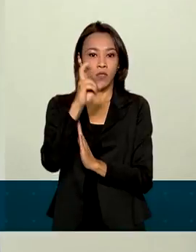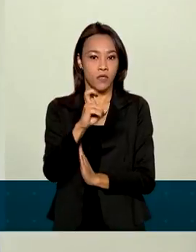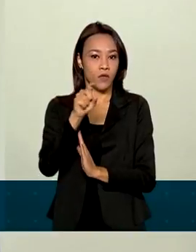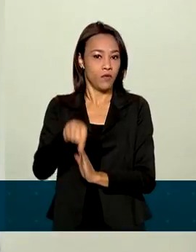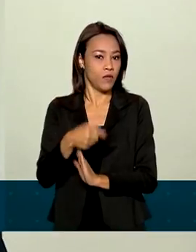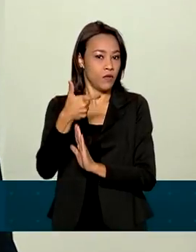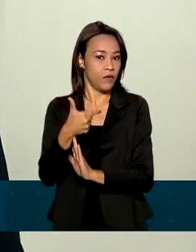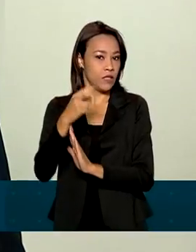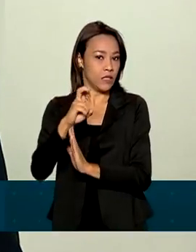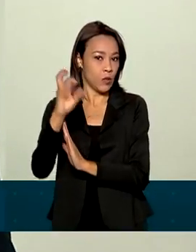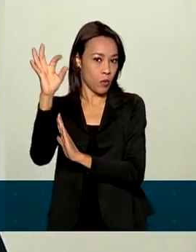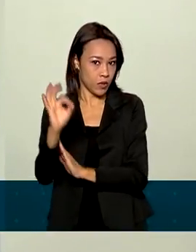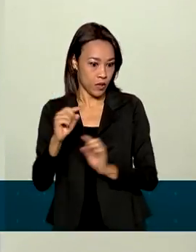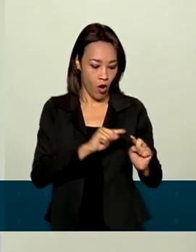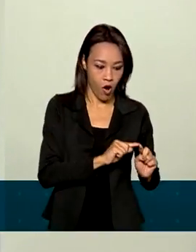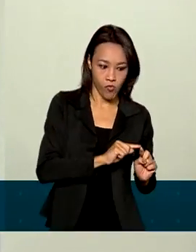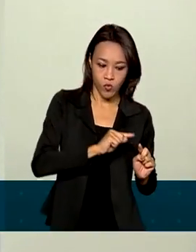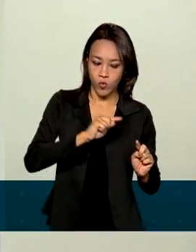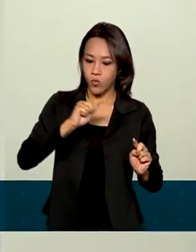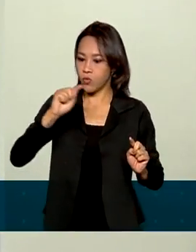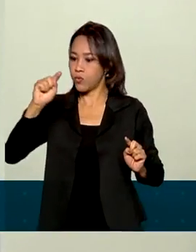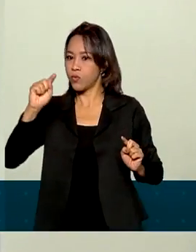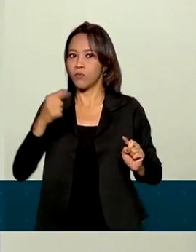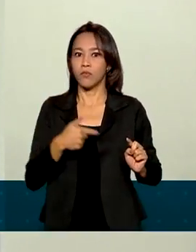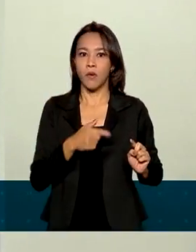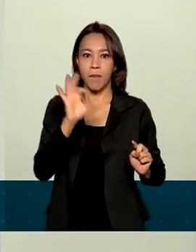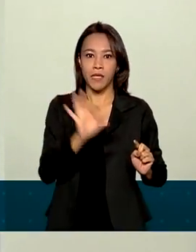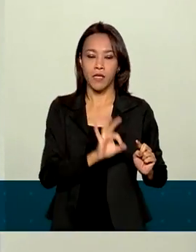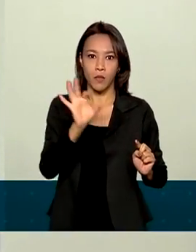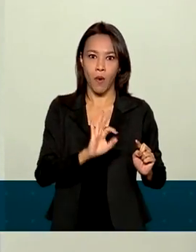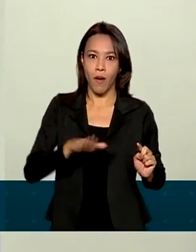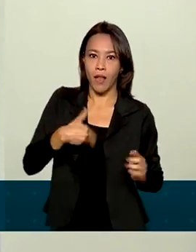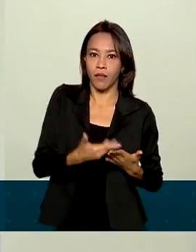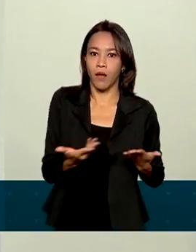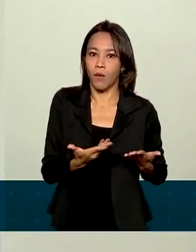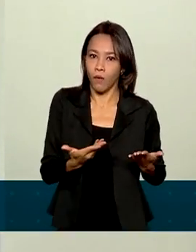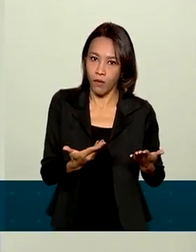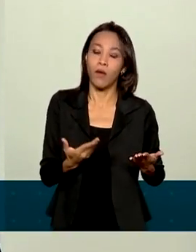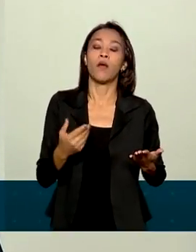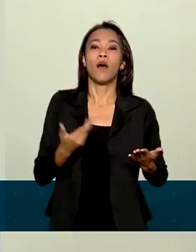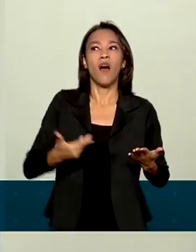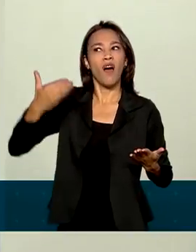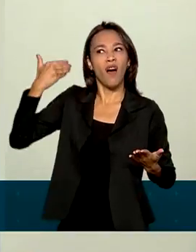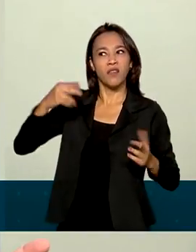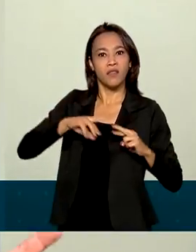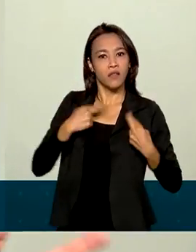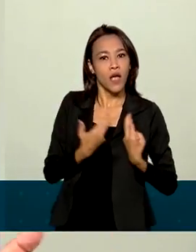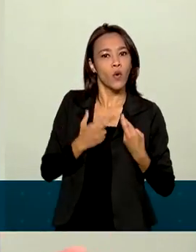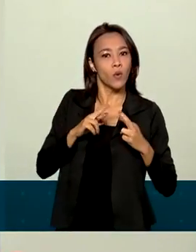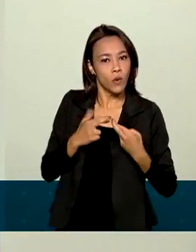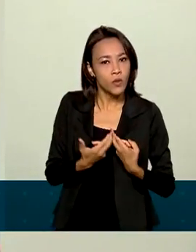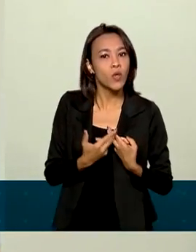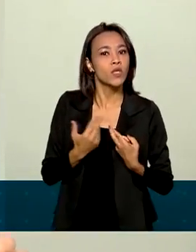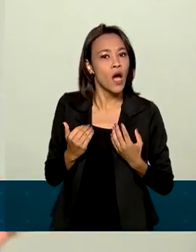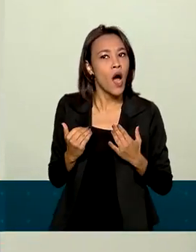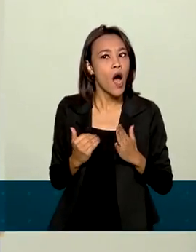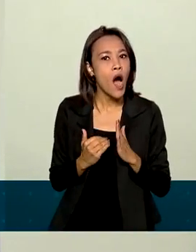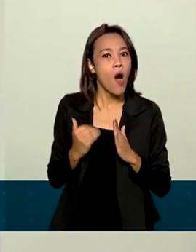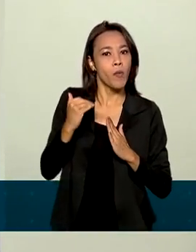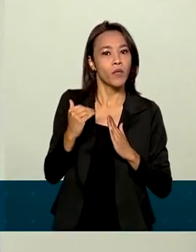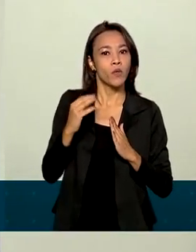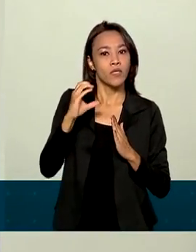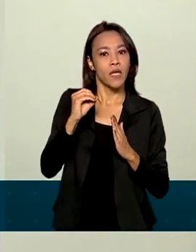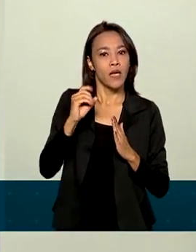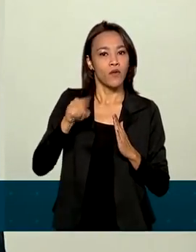Esse é o maior aumento percentual da taxa até o momento, pois nas reuniões anteriores a taxa havia sido aumentada em